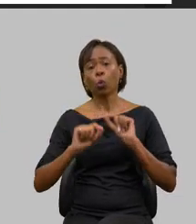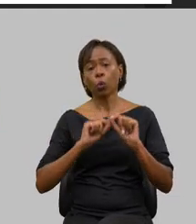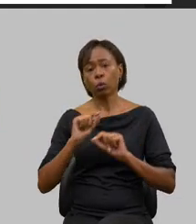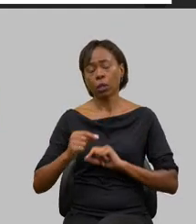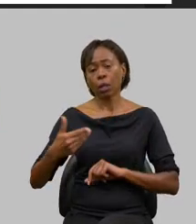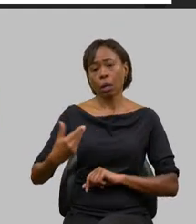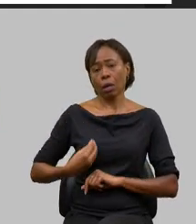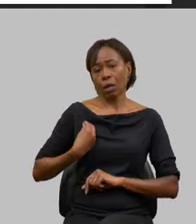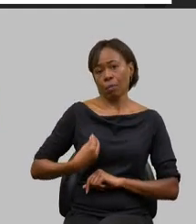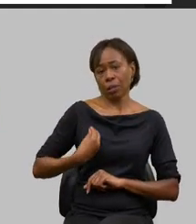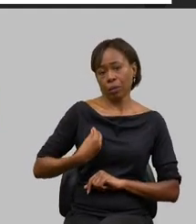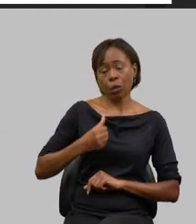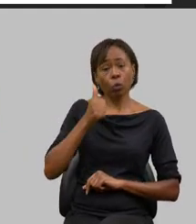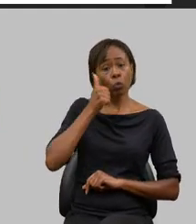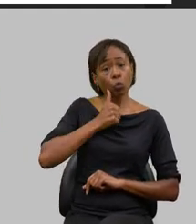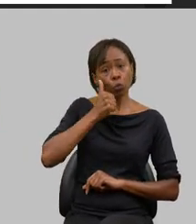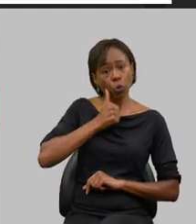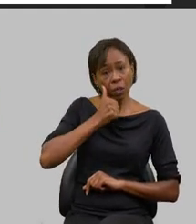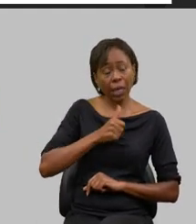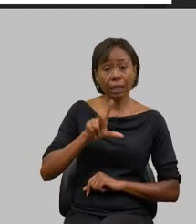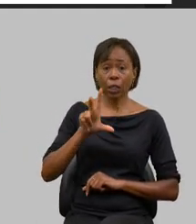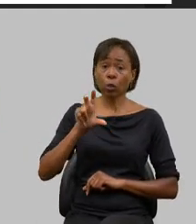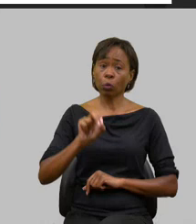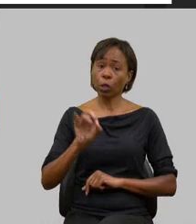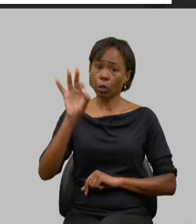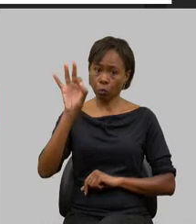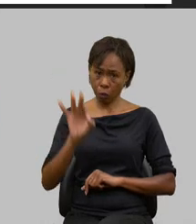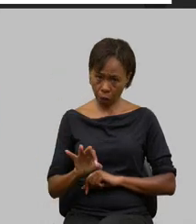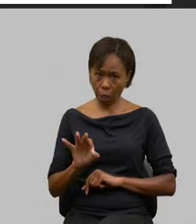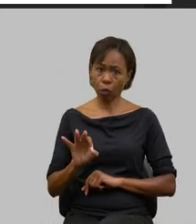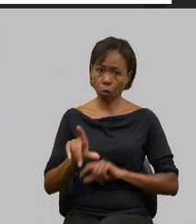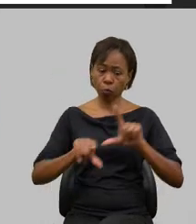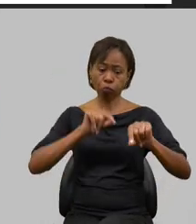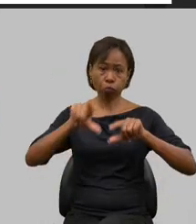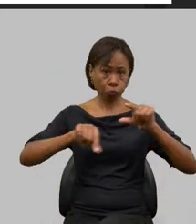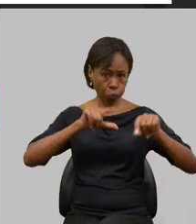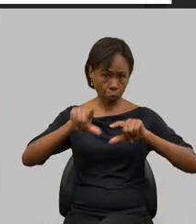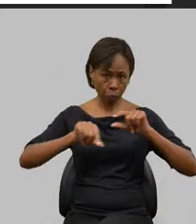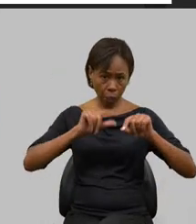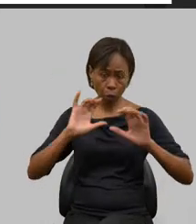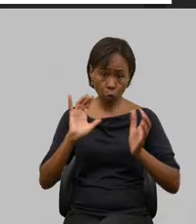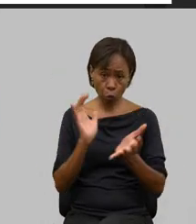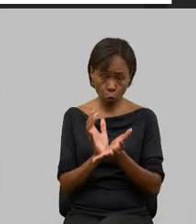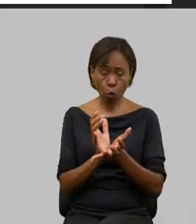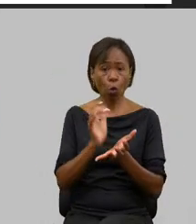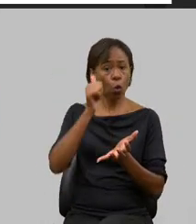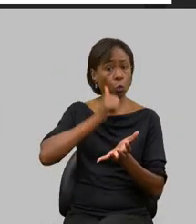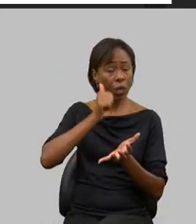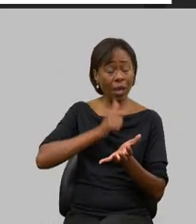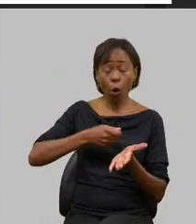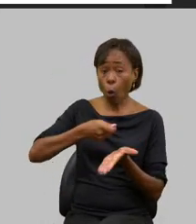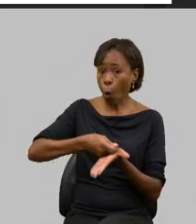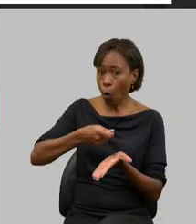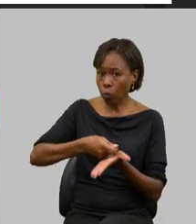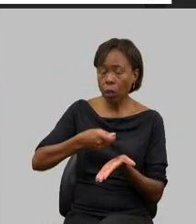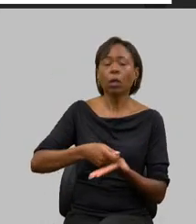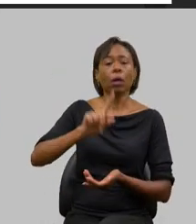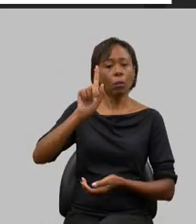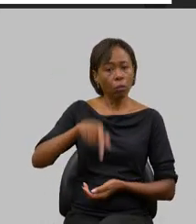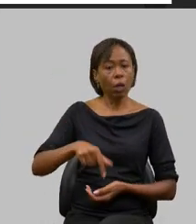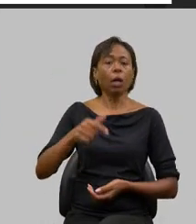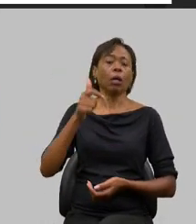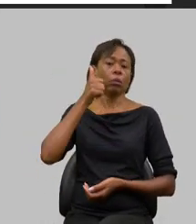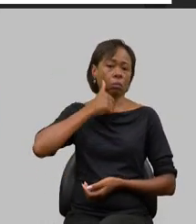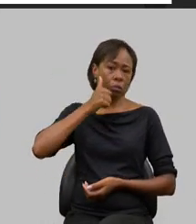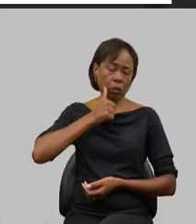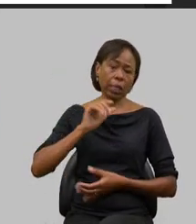das mulheres 50% das selecionadas para esse programa obrigatoriamente são mulheres no campo